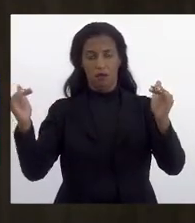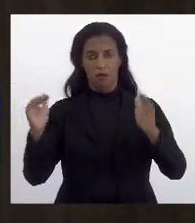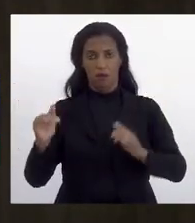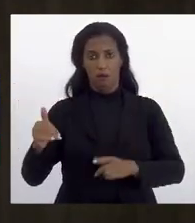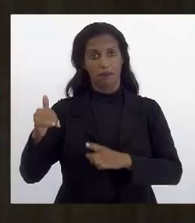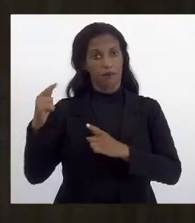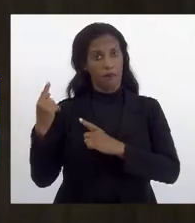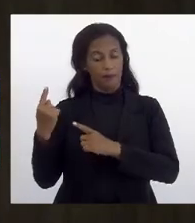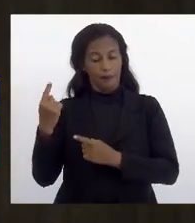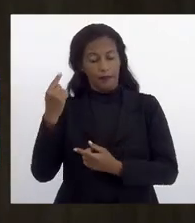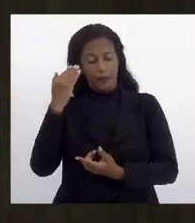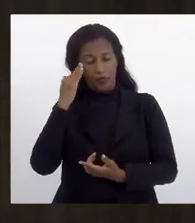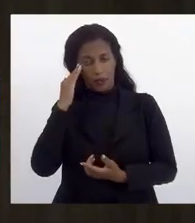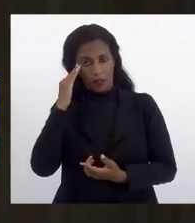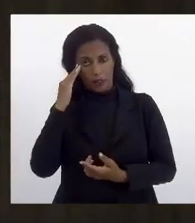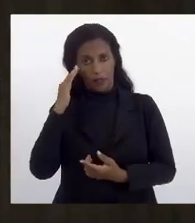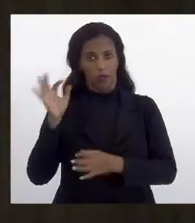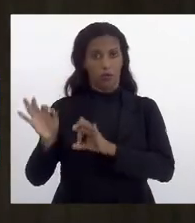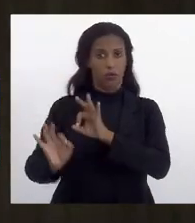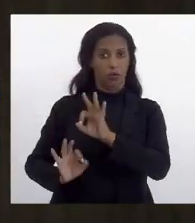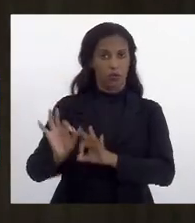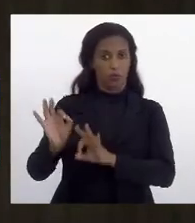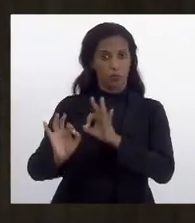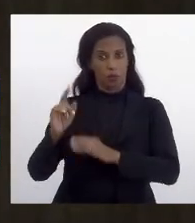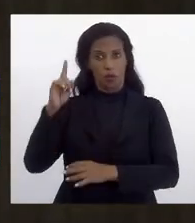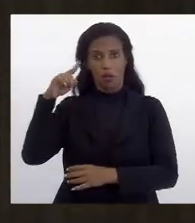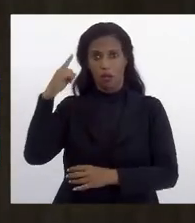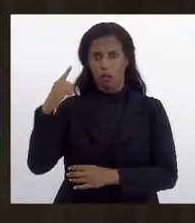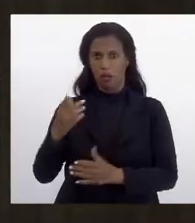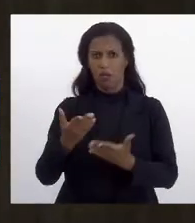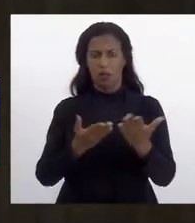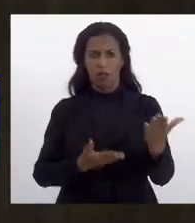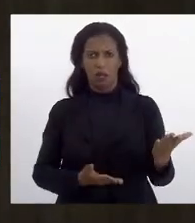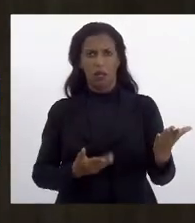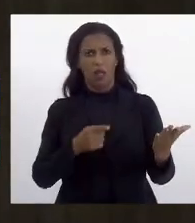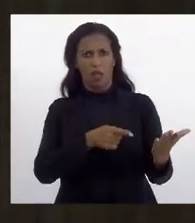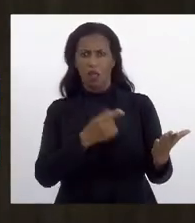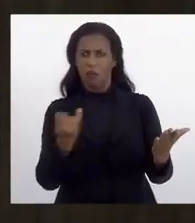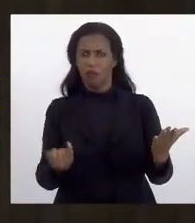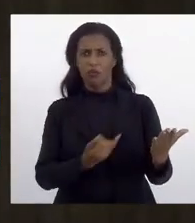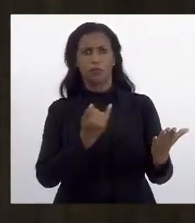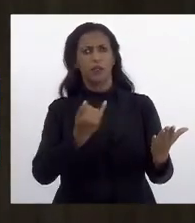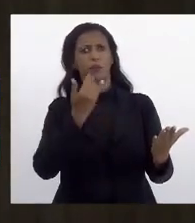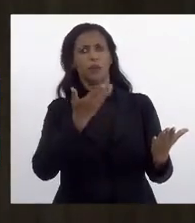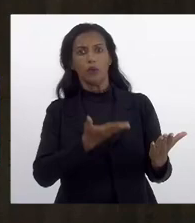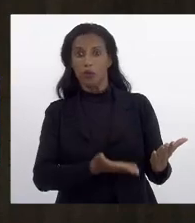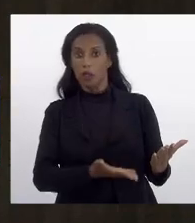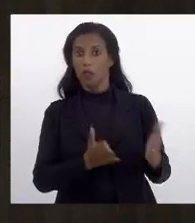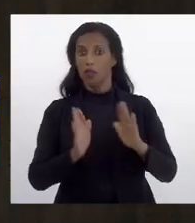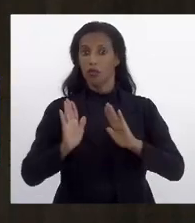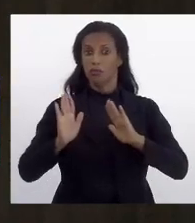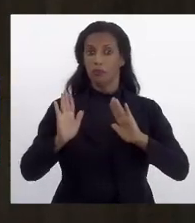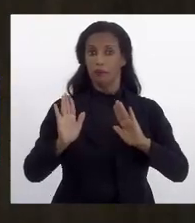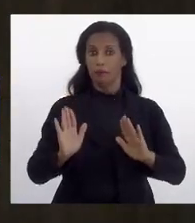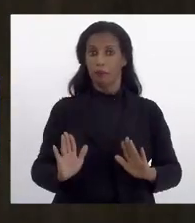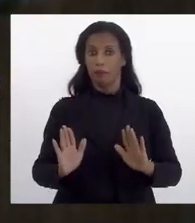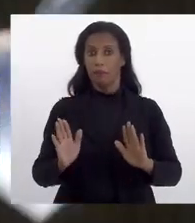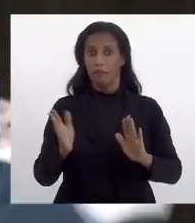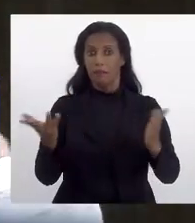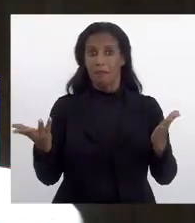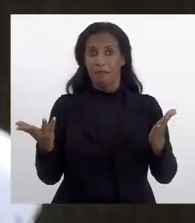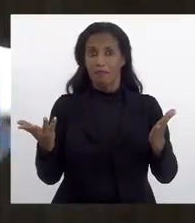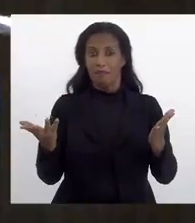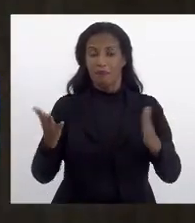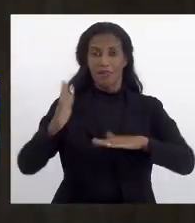Primeiro entendendo que o projeto da deputada Dani Montero é absolutamente fundamental. Mas é um milhão